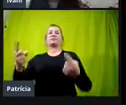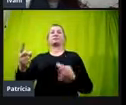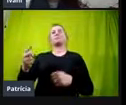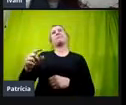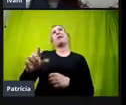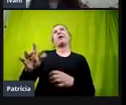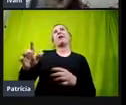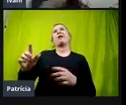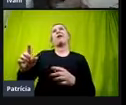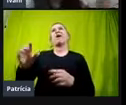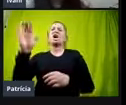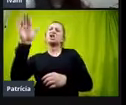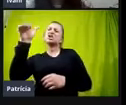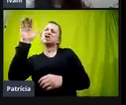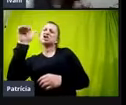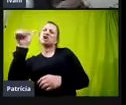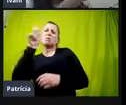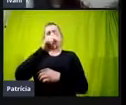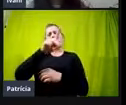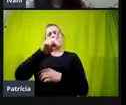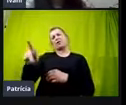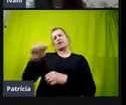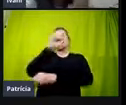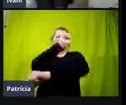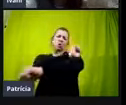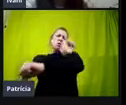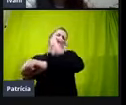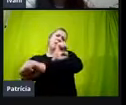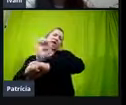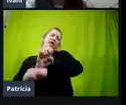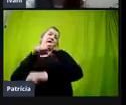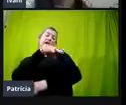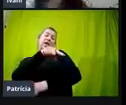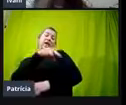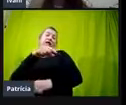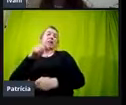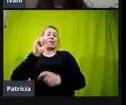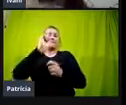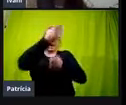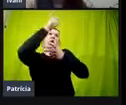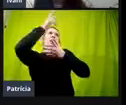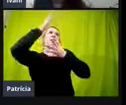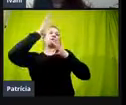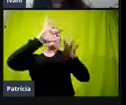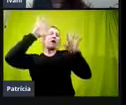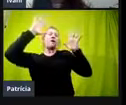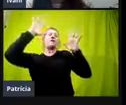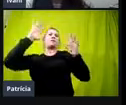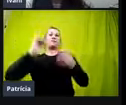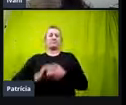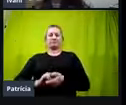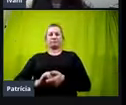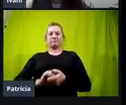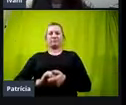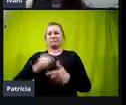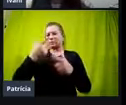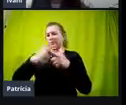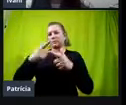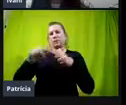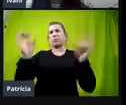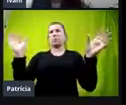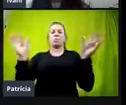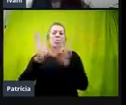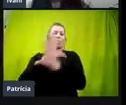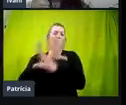da sala, a professora de educação especial, que ela tem a varinha mágica, que ela tira lá e resolve tudo. Ela não tem